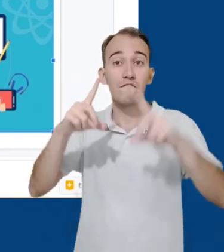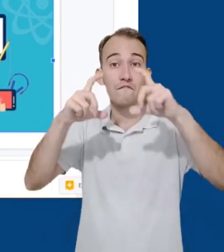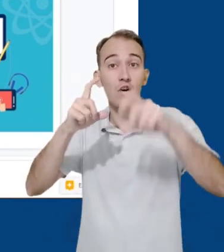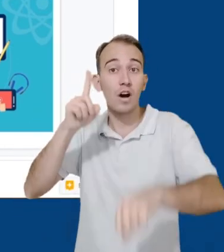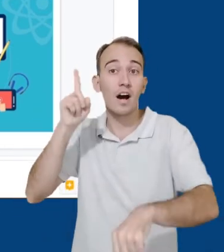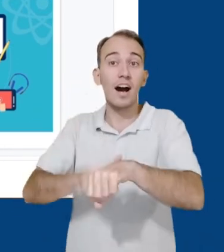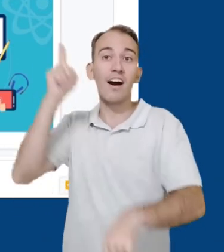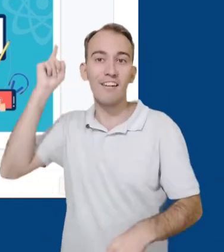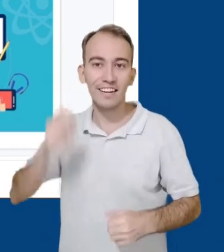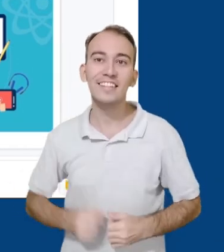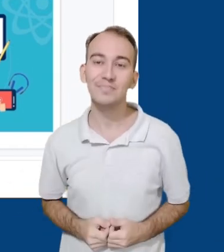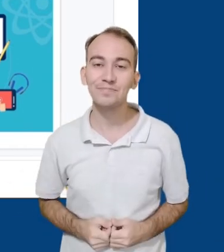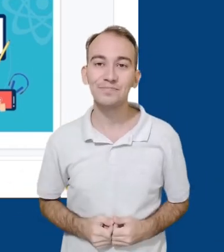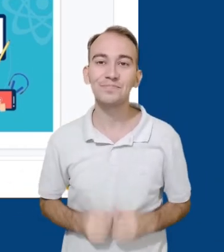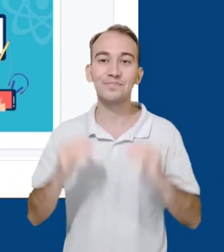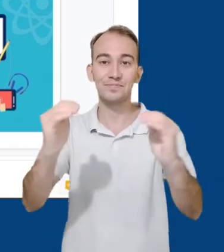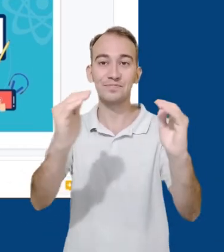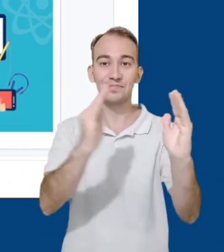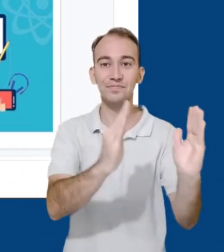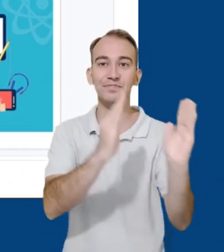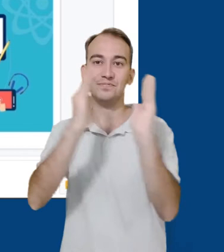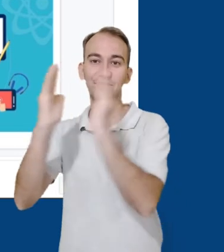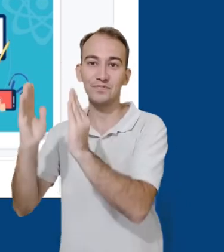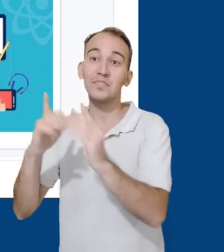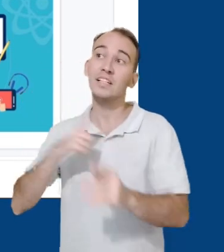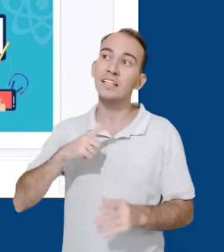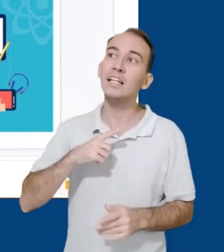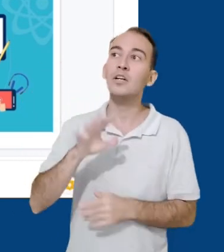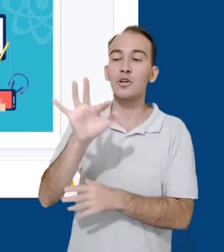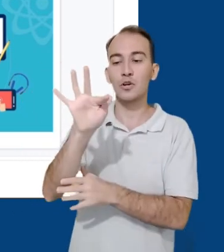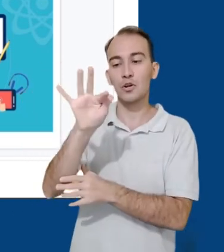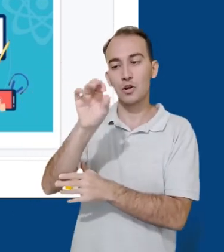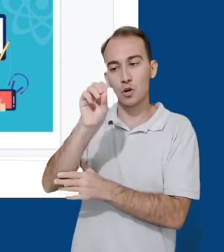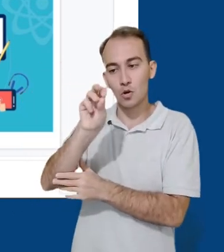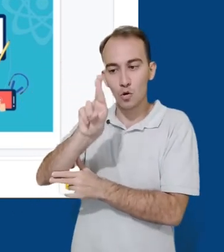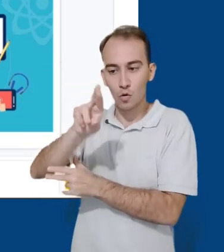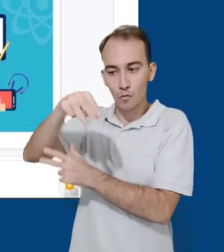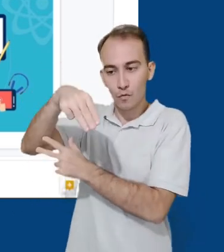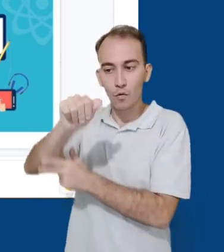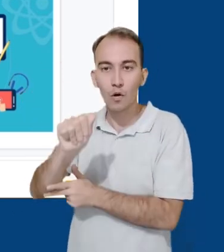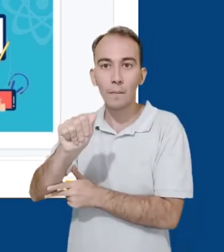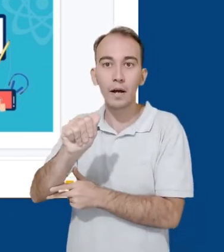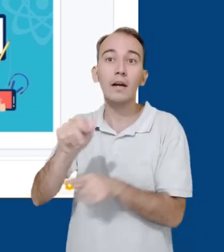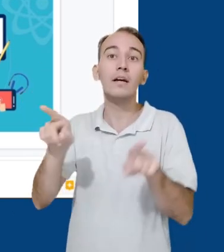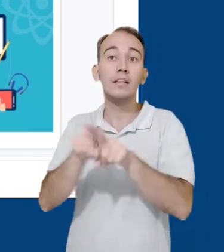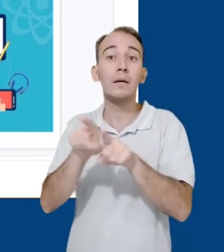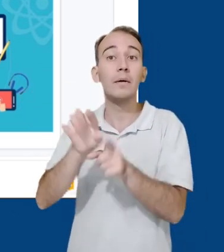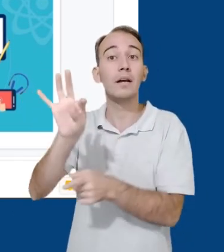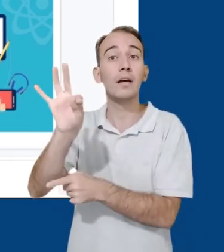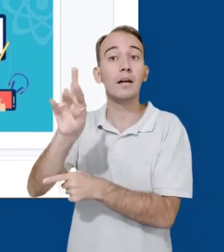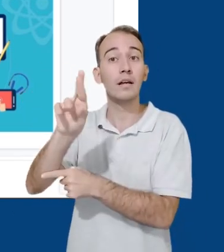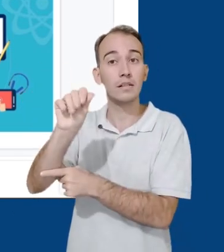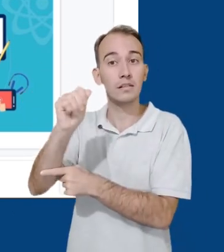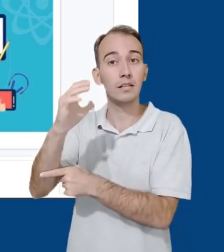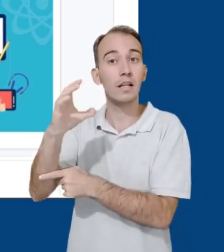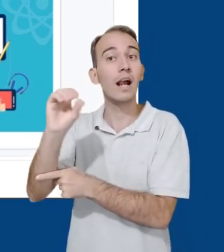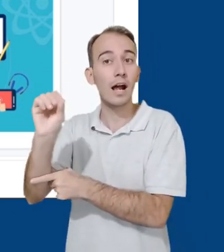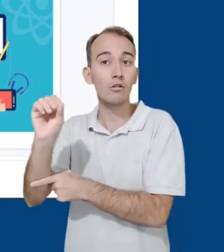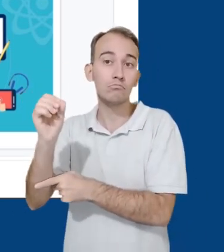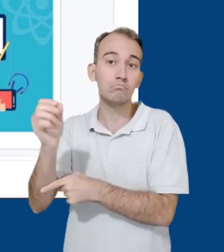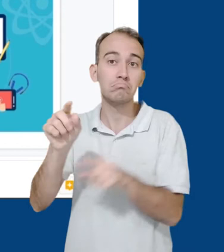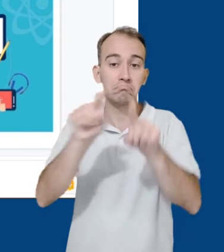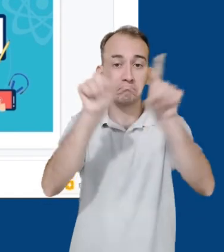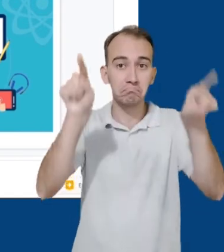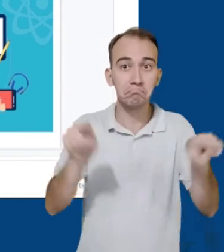nossa webcam. Depois da ferramenta de inserir imagens, temos as ferramentas de forma e de traço. Para entender